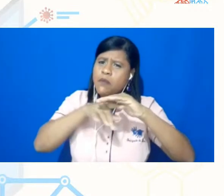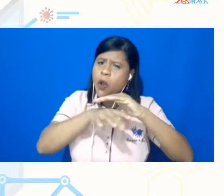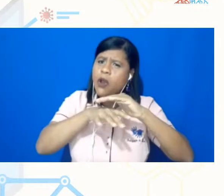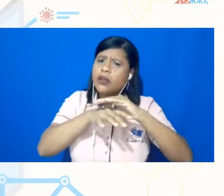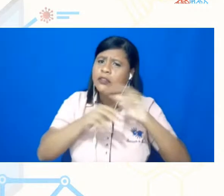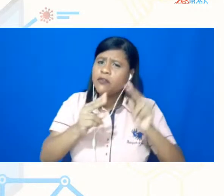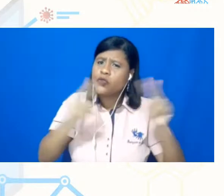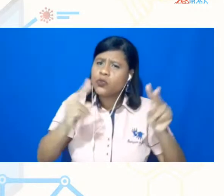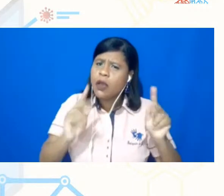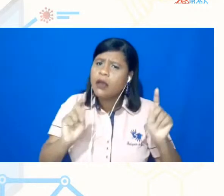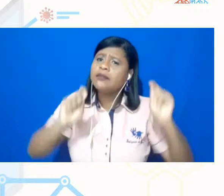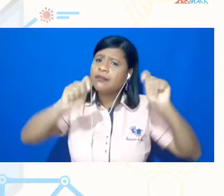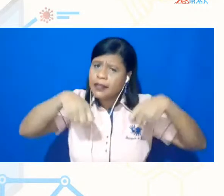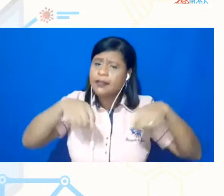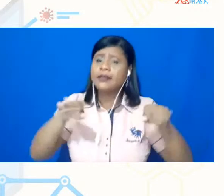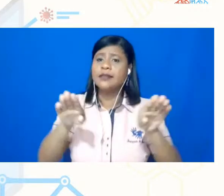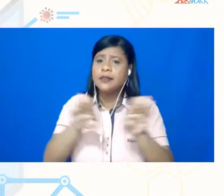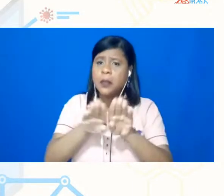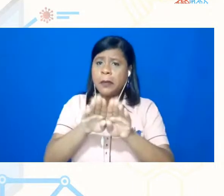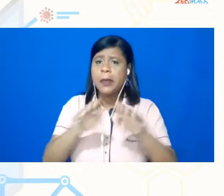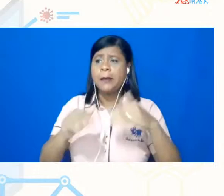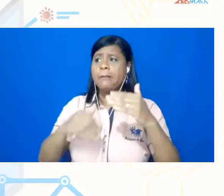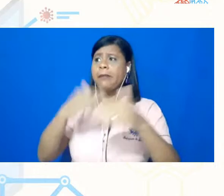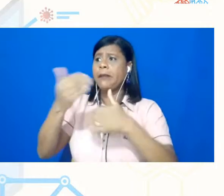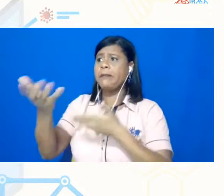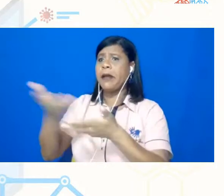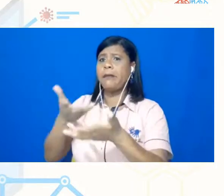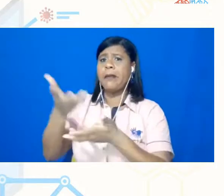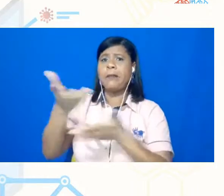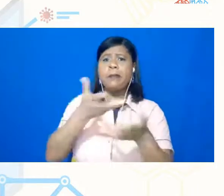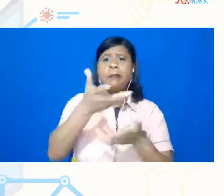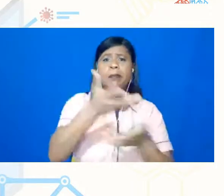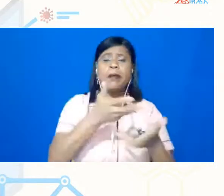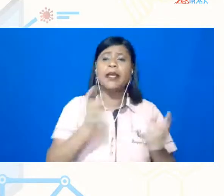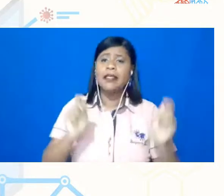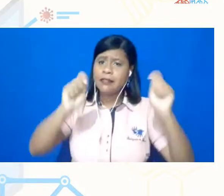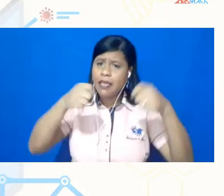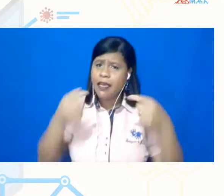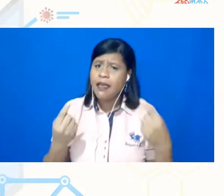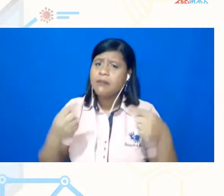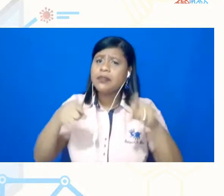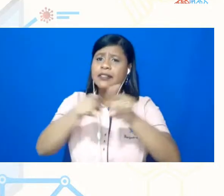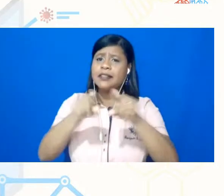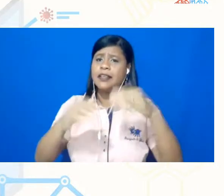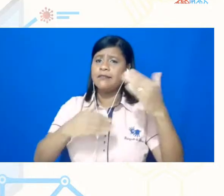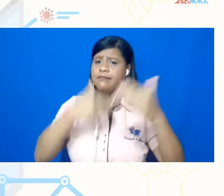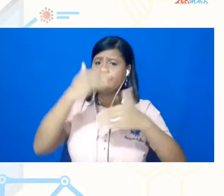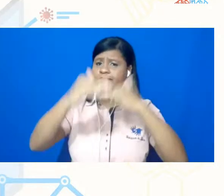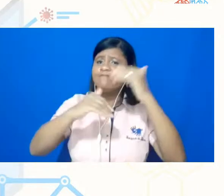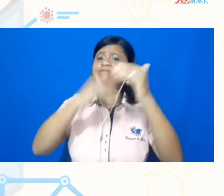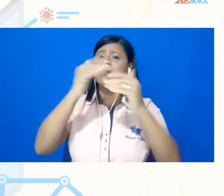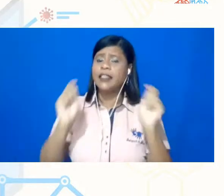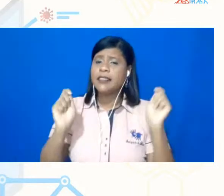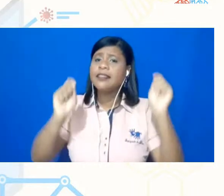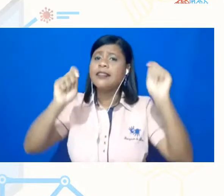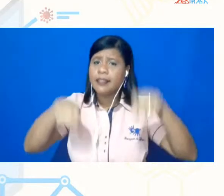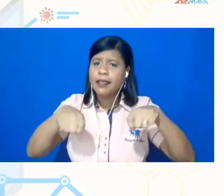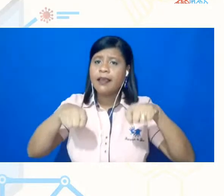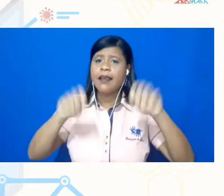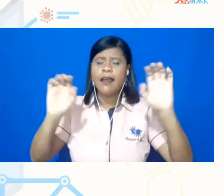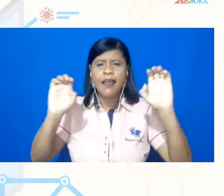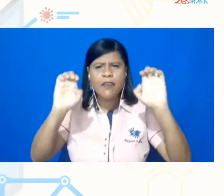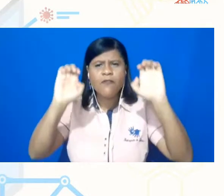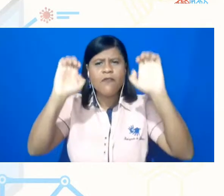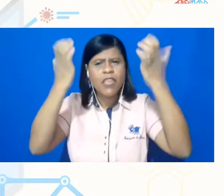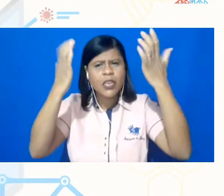conseguimos construir pontes, construir parcerias, interlocuções, fazer eventos,